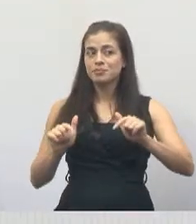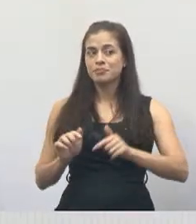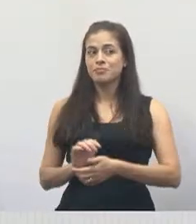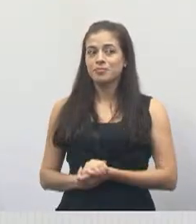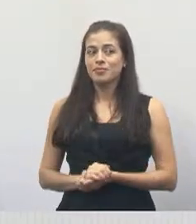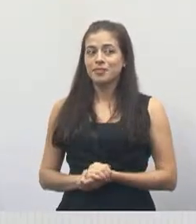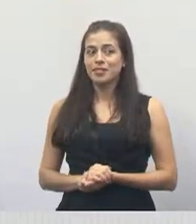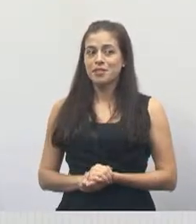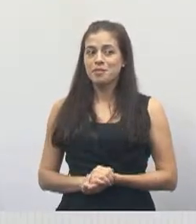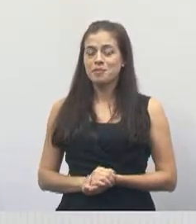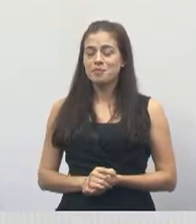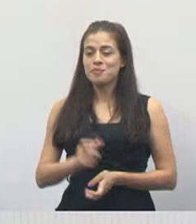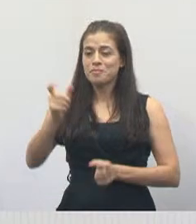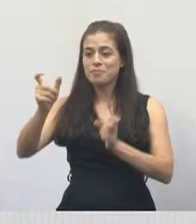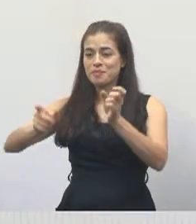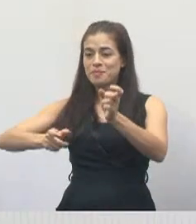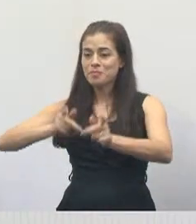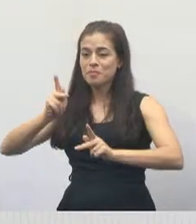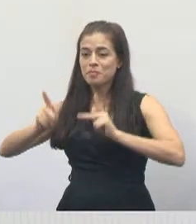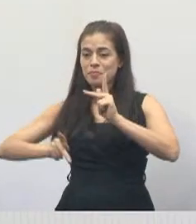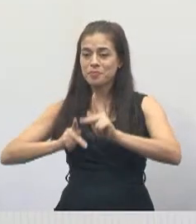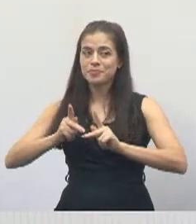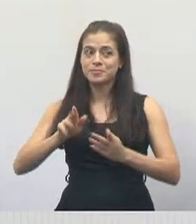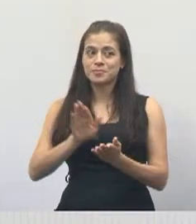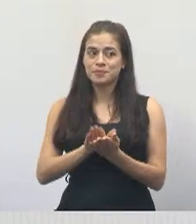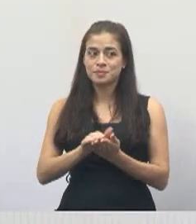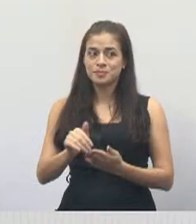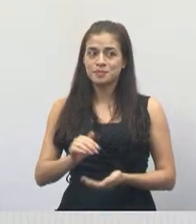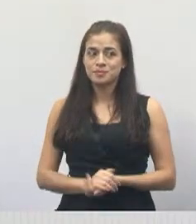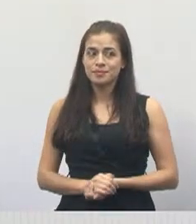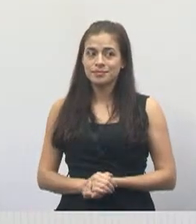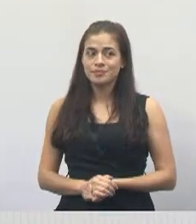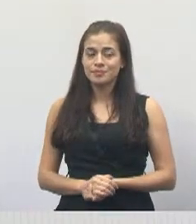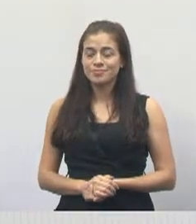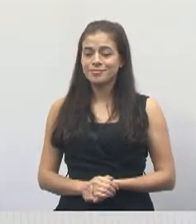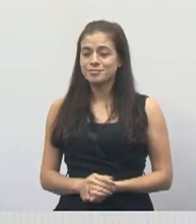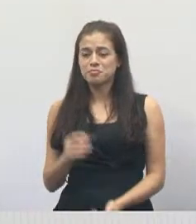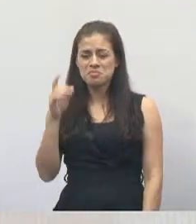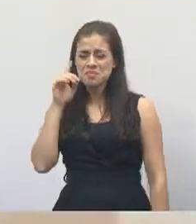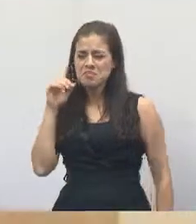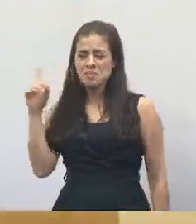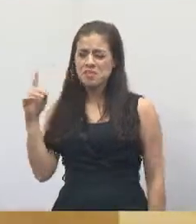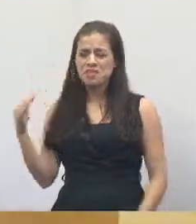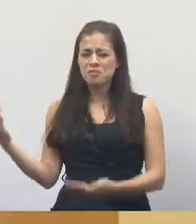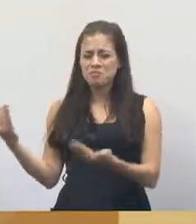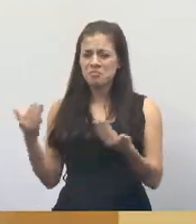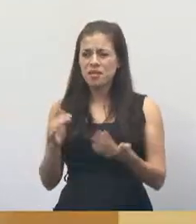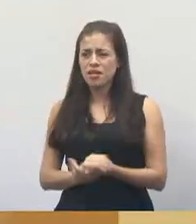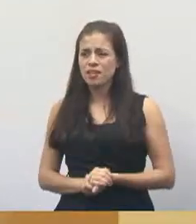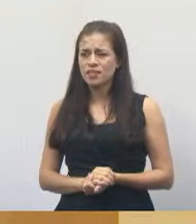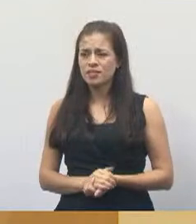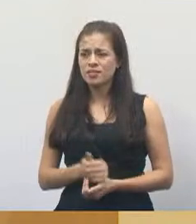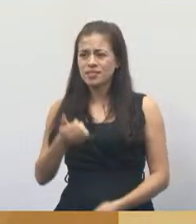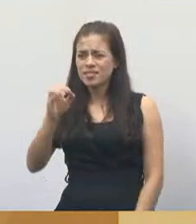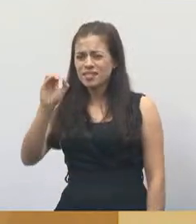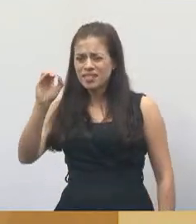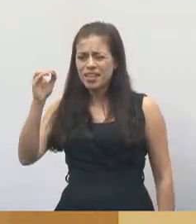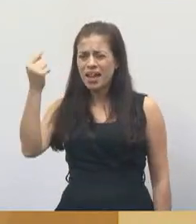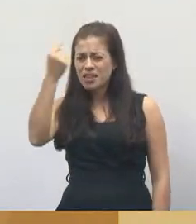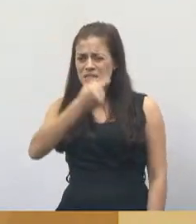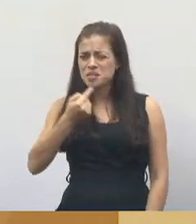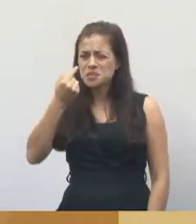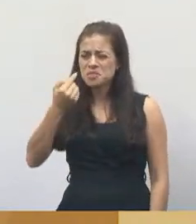Eu não tenho dia de trabalho, não. Trabalho de sábado, domingo, de noite. Ontem, 10 horas, o cara foi em casa reclamar do posto de médico.